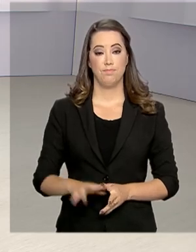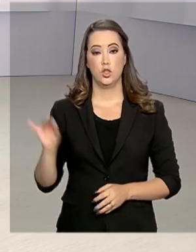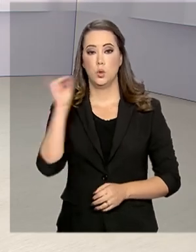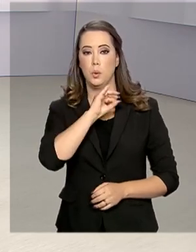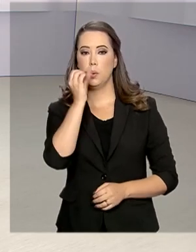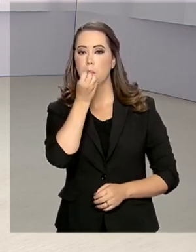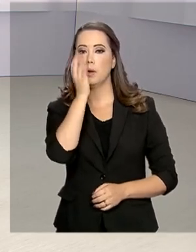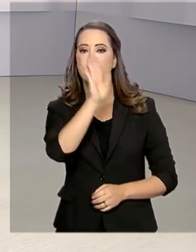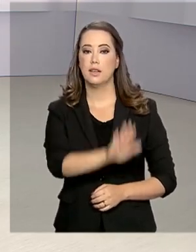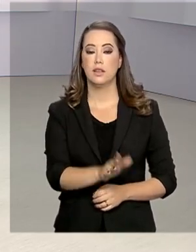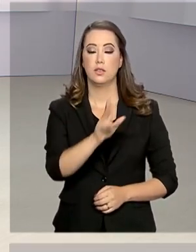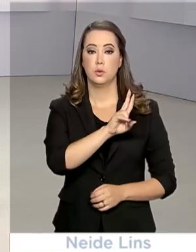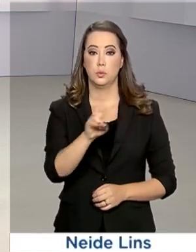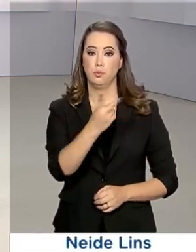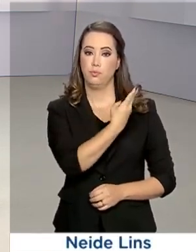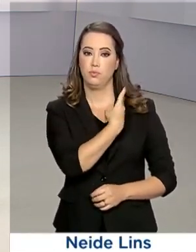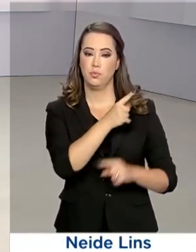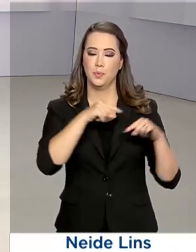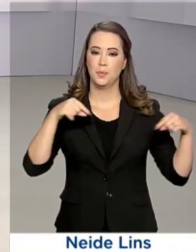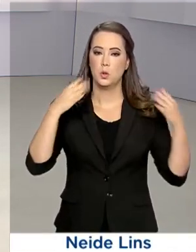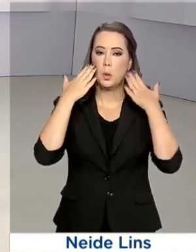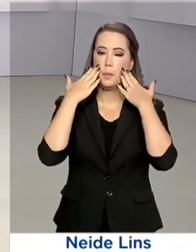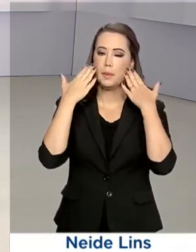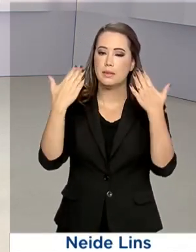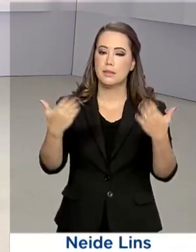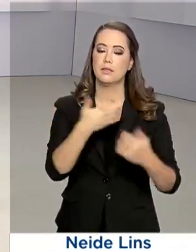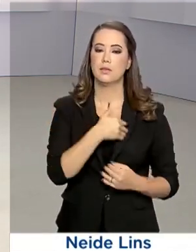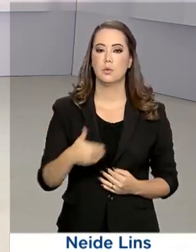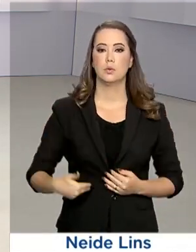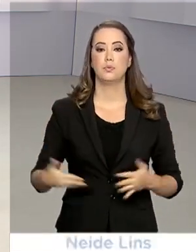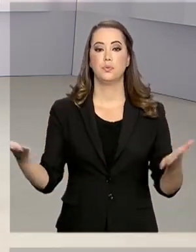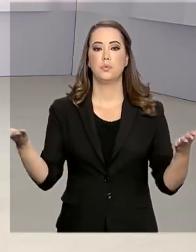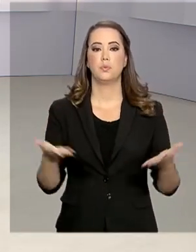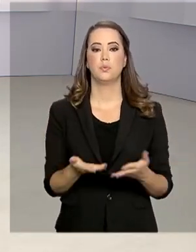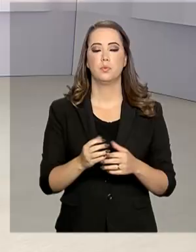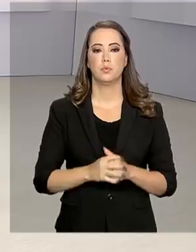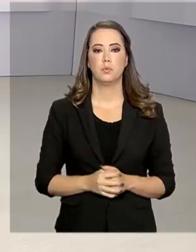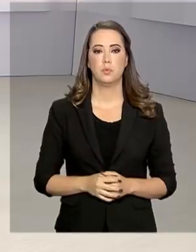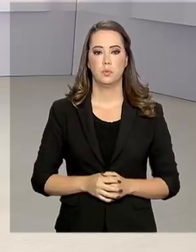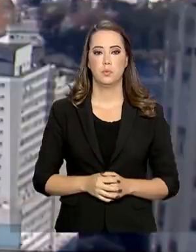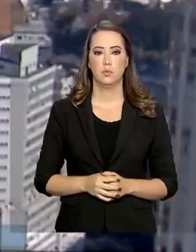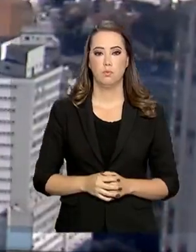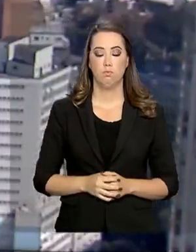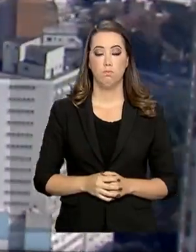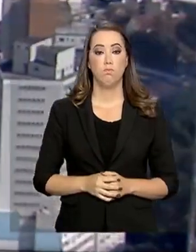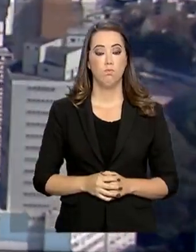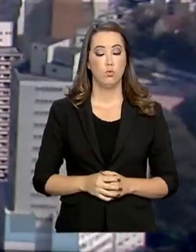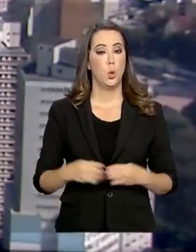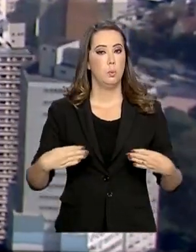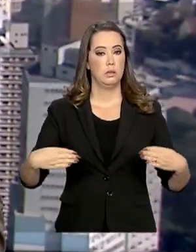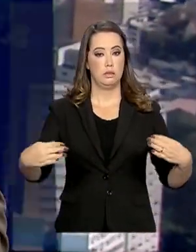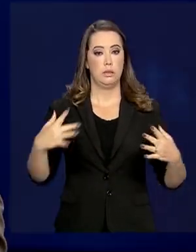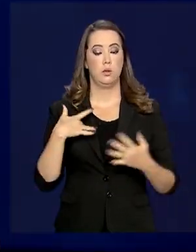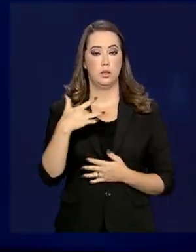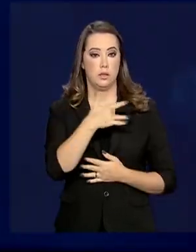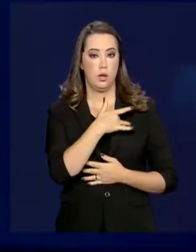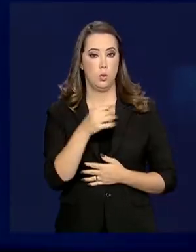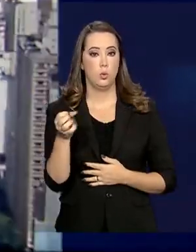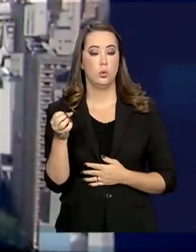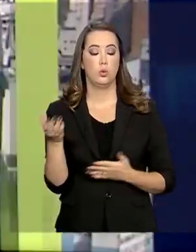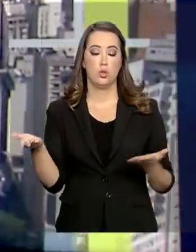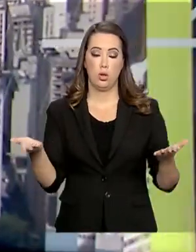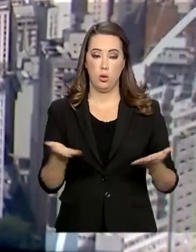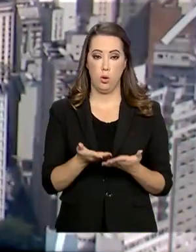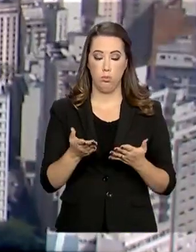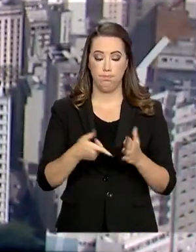Olá, boa tarde. Eu sou Roberto Camargo e estamos de volta com mais uma edição do Governo Agora. O Ministério da Saúde atualizou agora